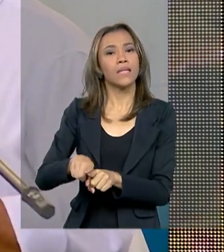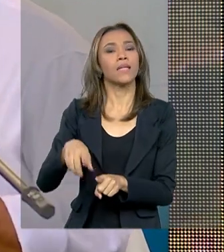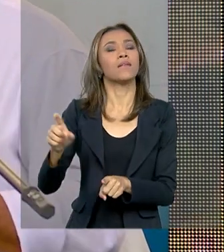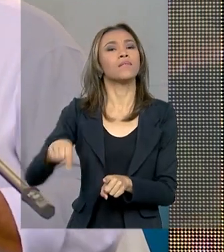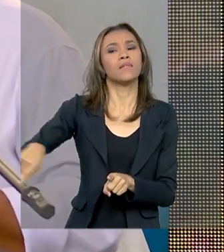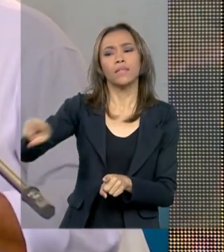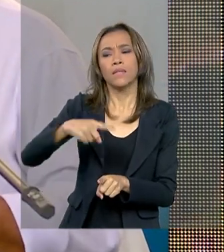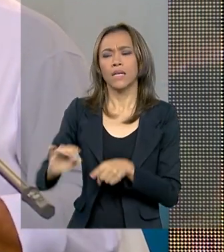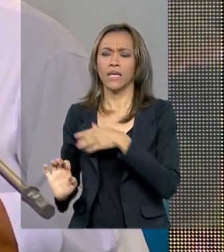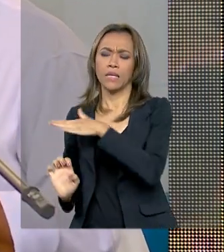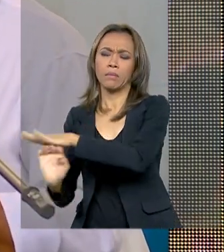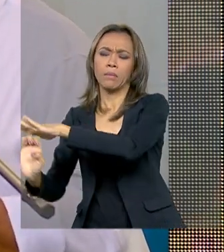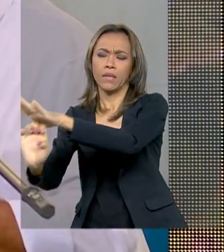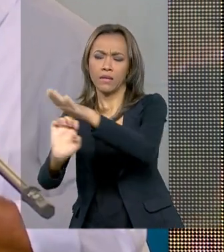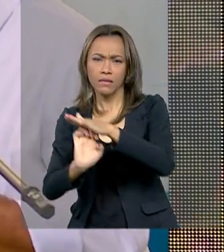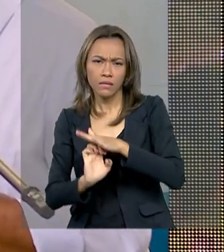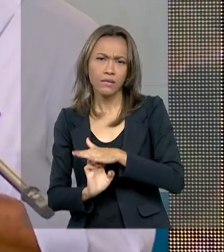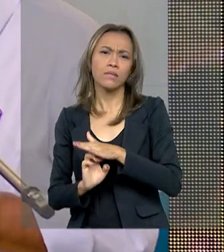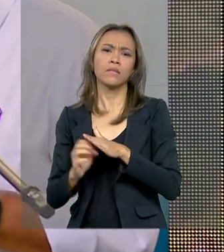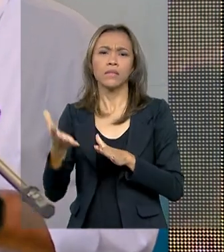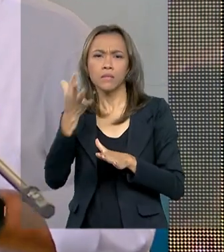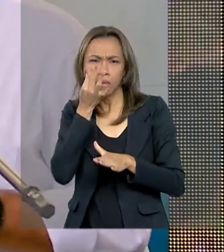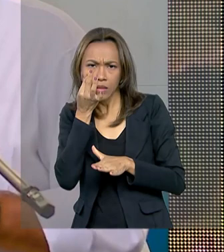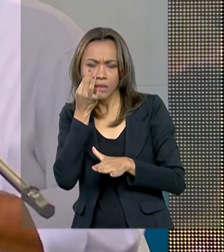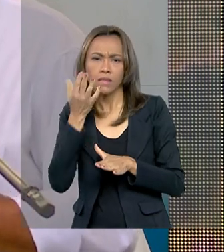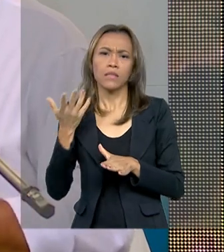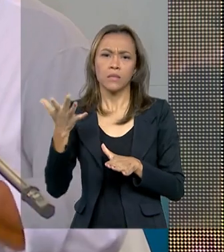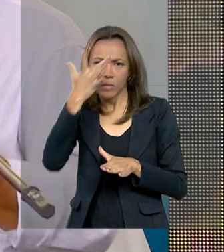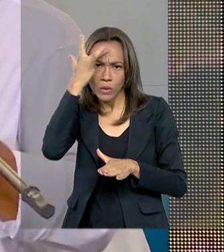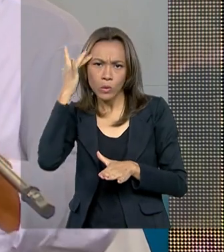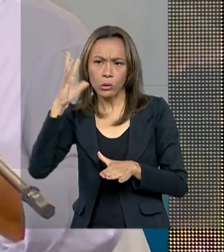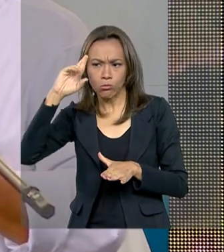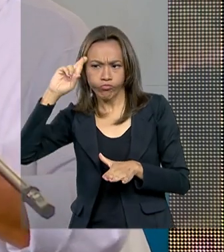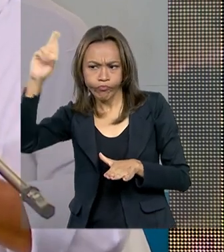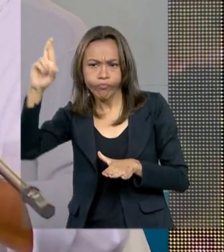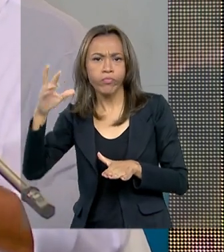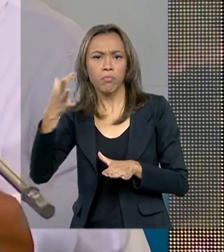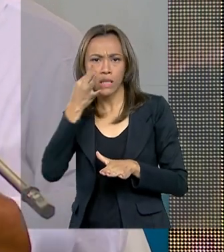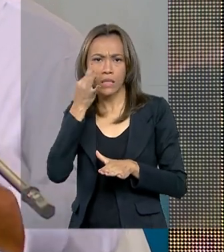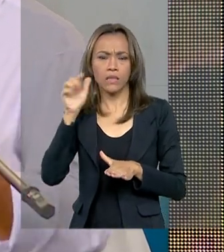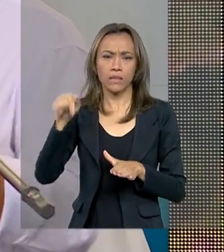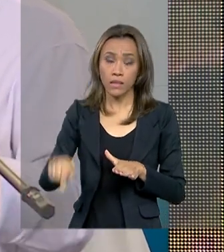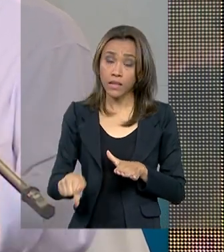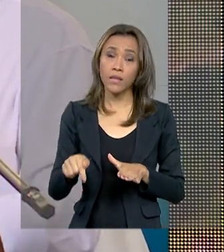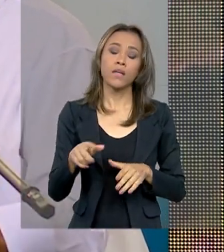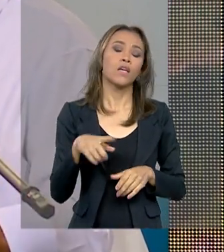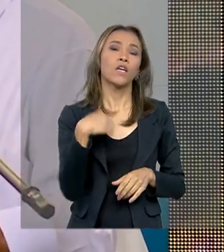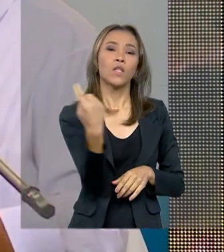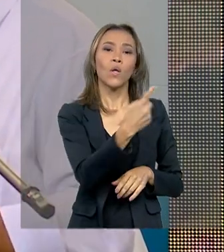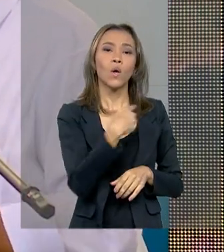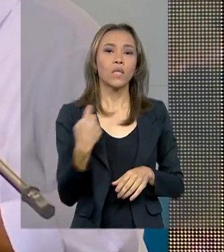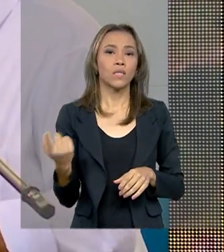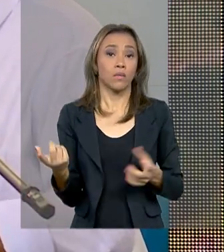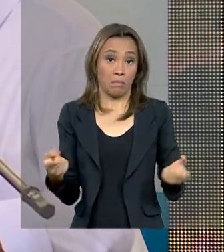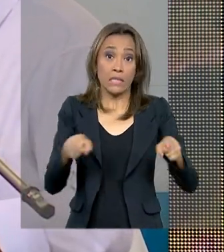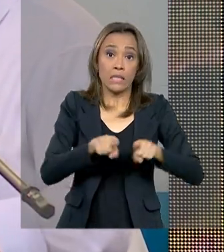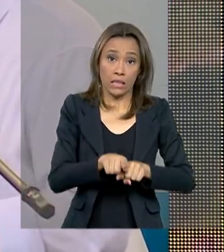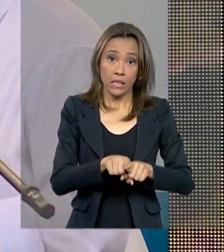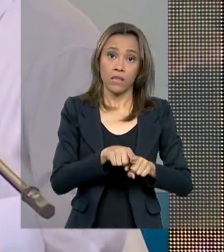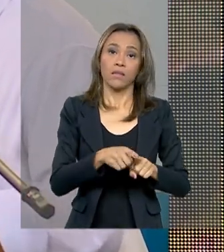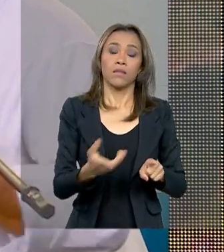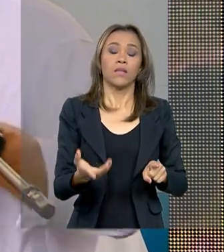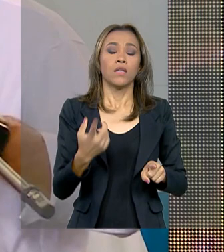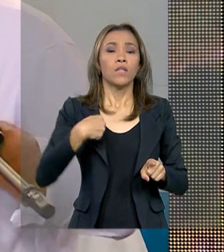representado por vários acionistas aqui presentes, em que nós conseguimos não só cuidar daquilo que era o nosso objetivo